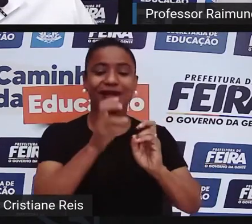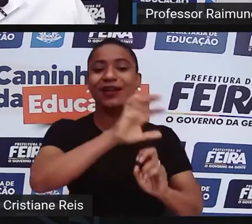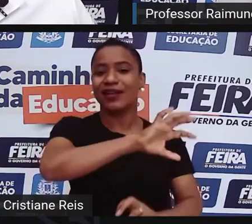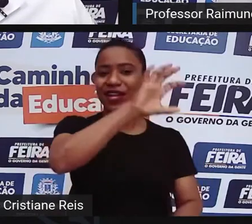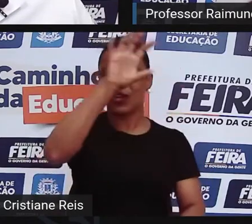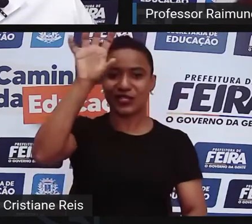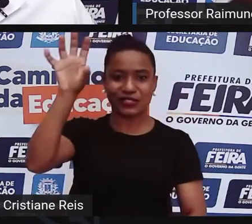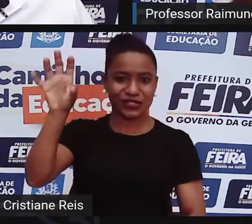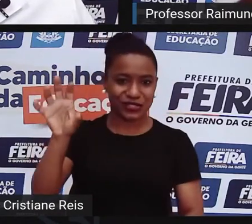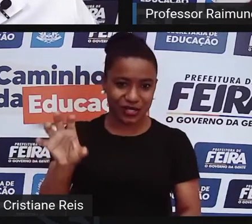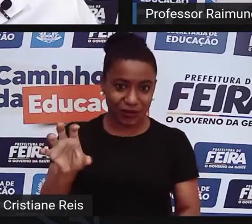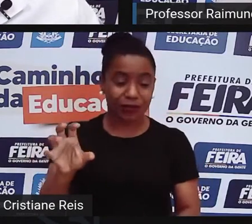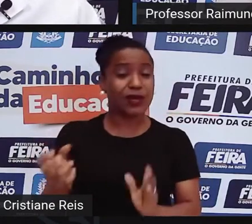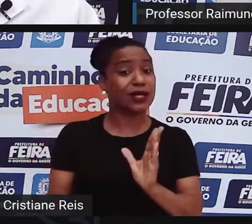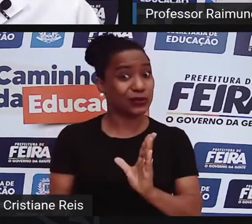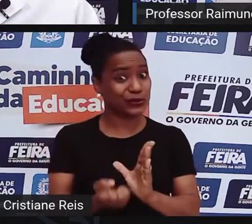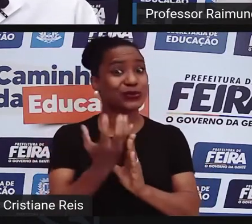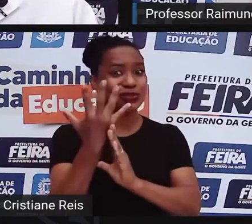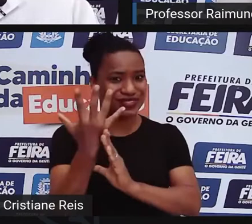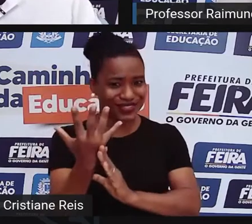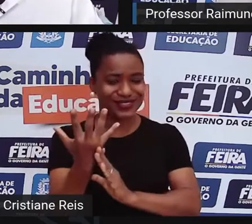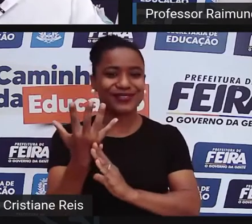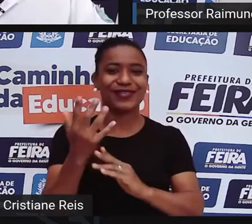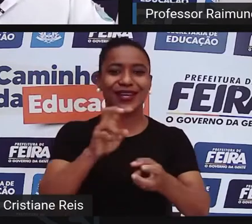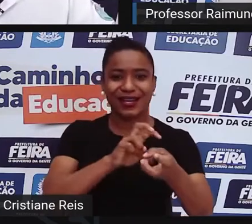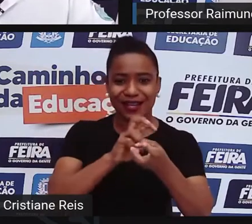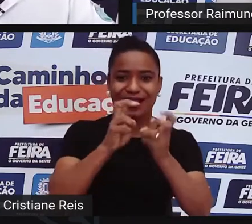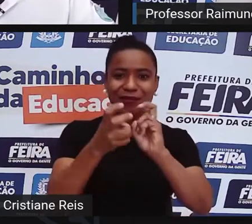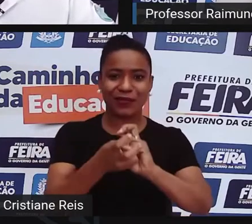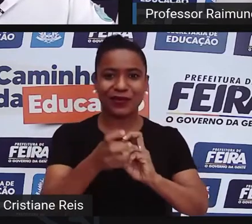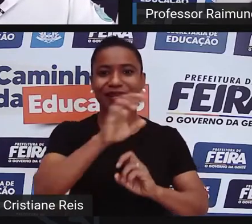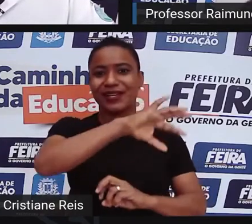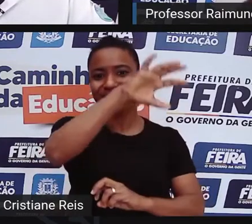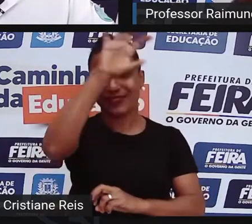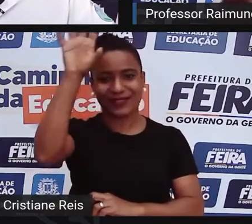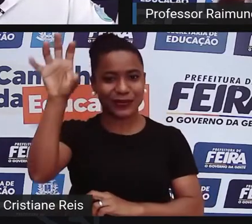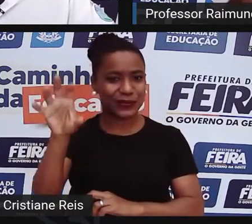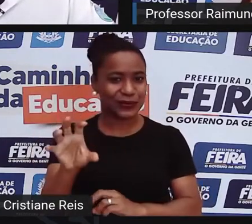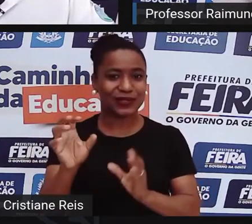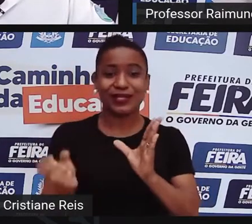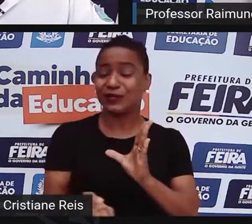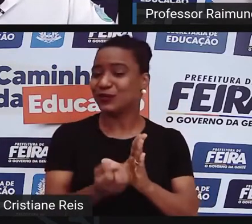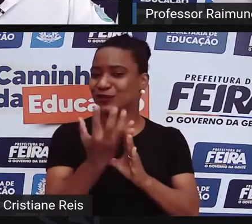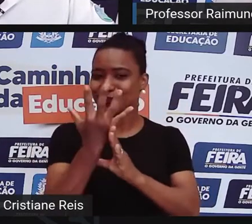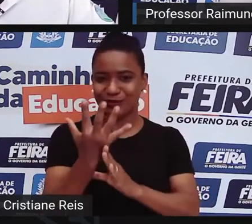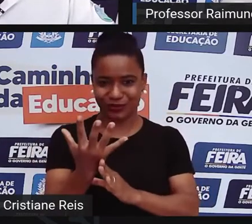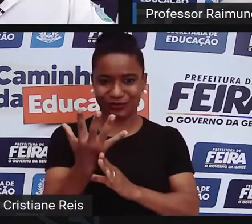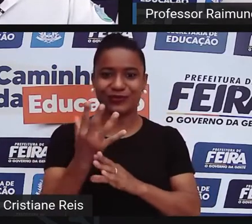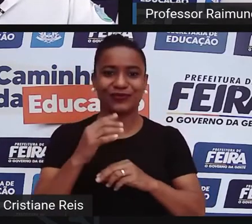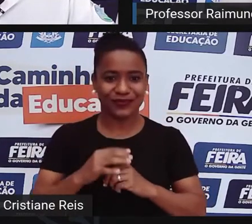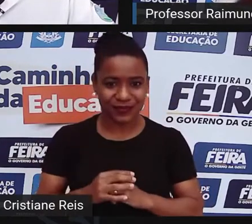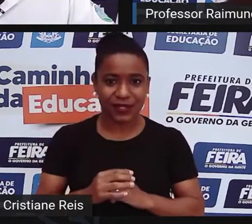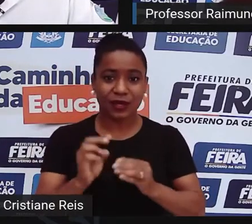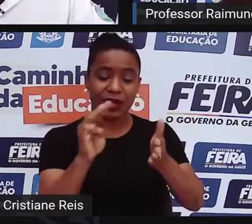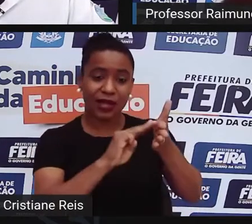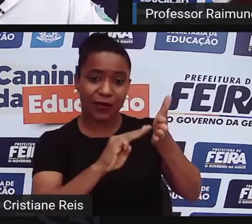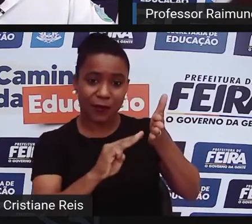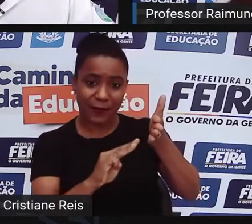Assim surge a capoeira regional. É dessa forma que apareceu a capoeira regional. É um método